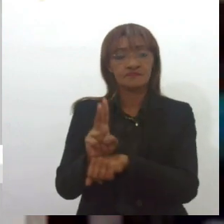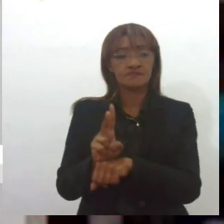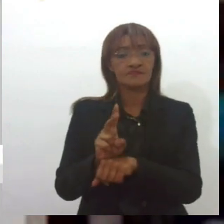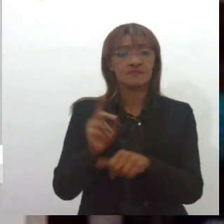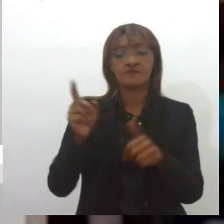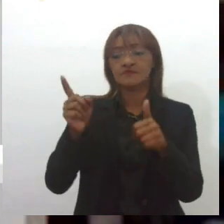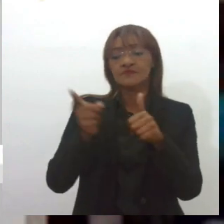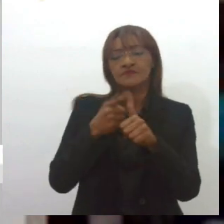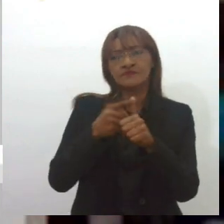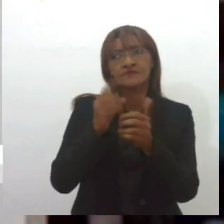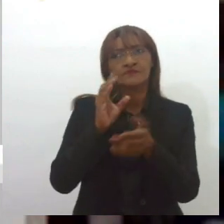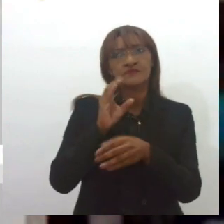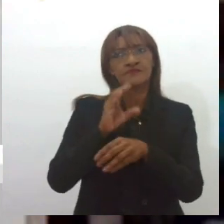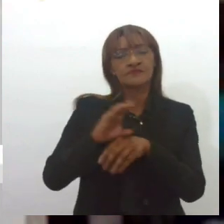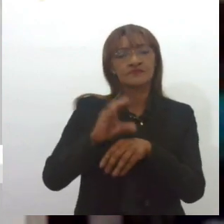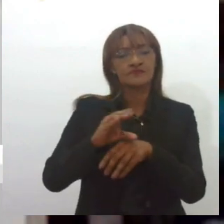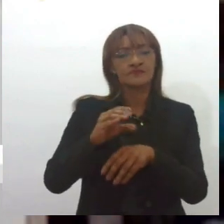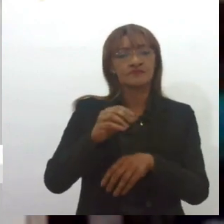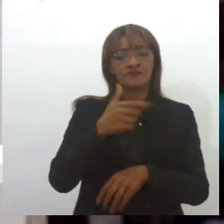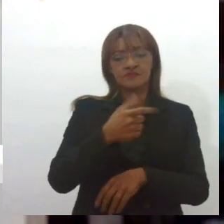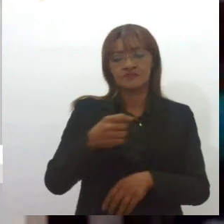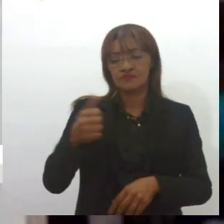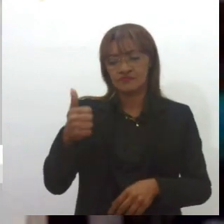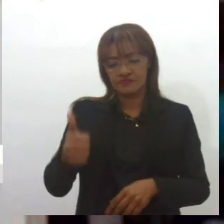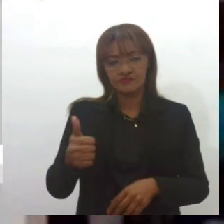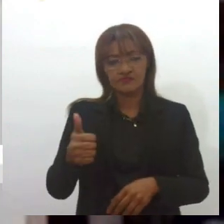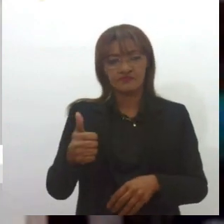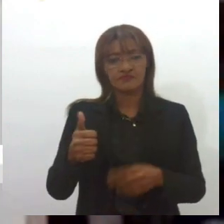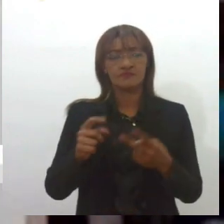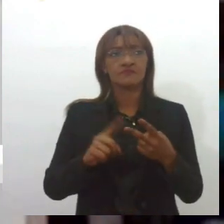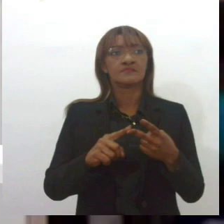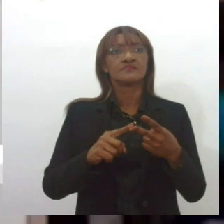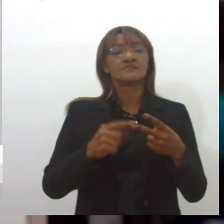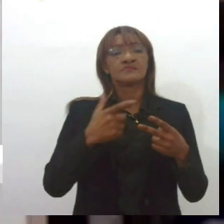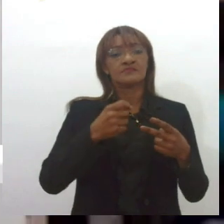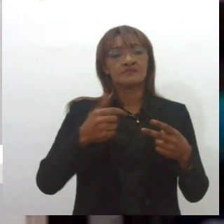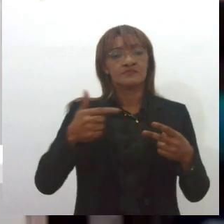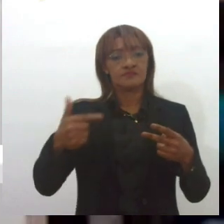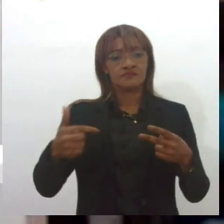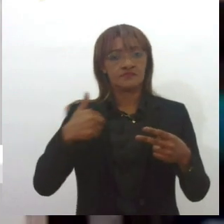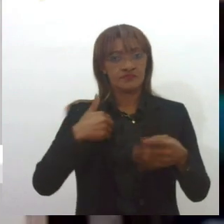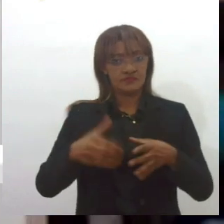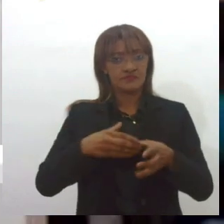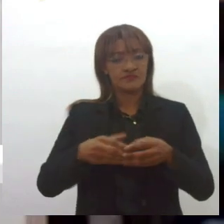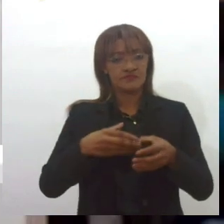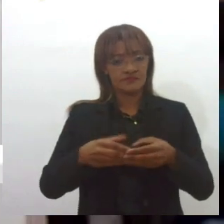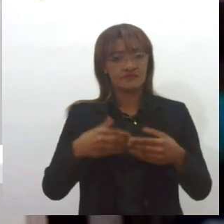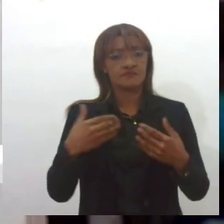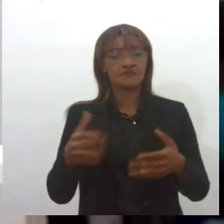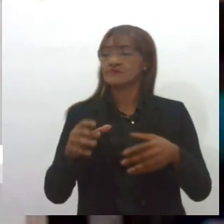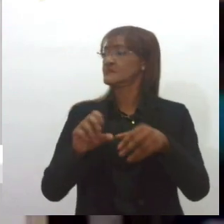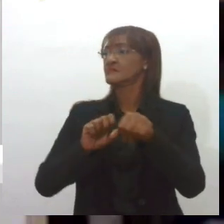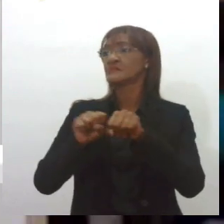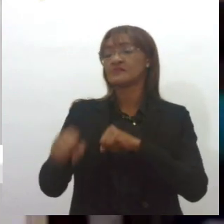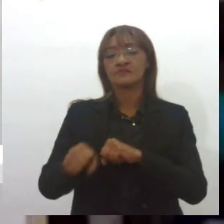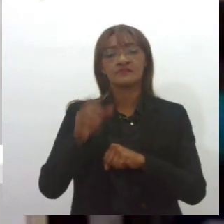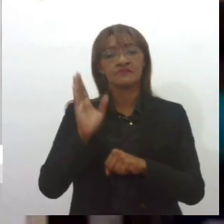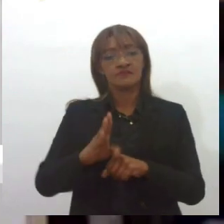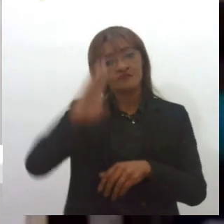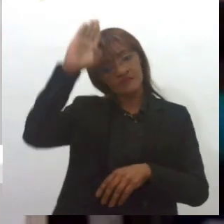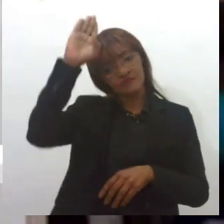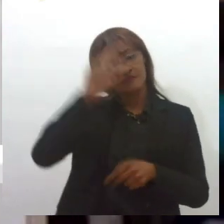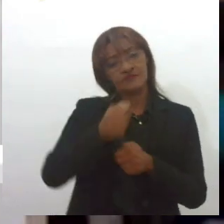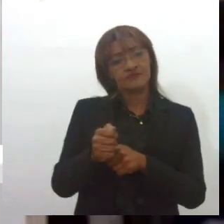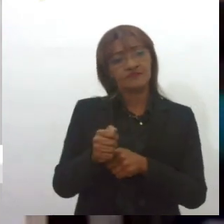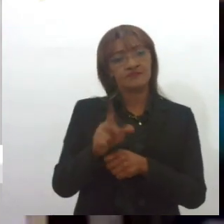Corpo de Bombeiros foi em 2001. O segundo concurso foi em 2002, eu sou desse concurso em 2002, eu me formei pela Academia de Bombeiros Militar do Justiça Federal,